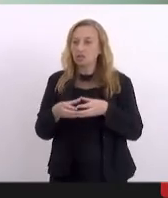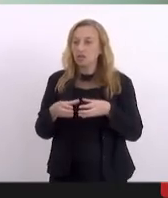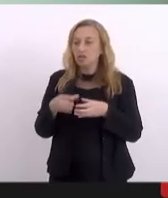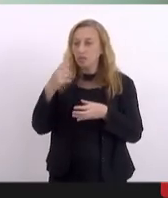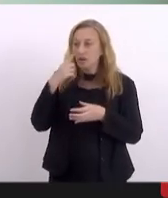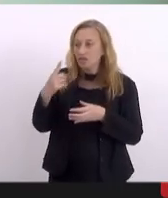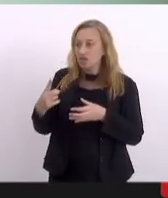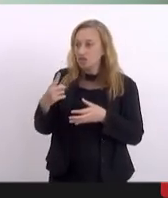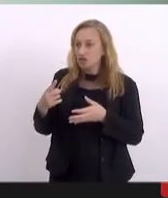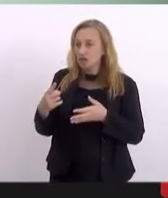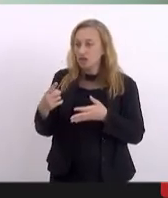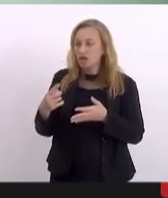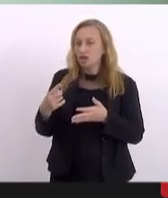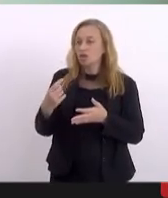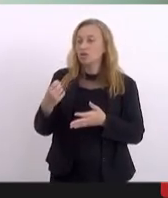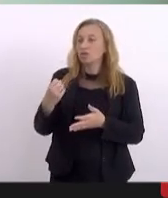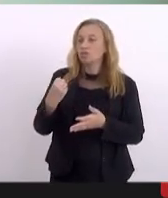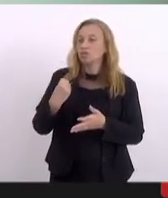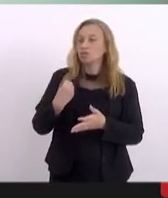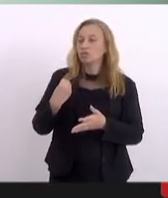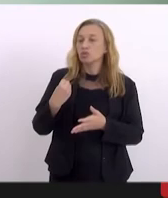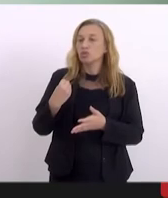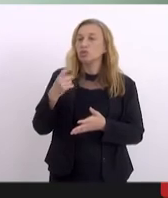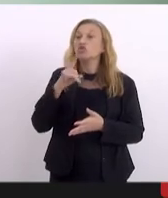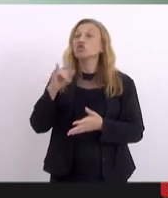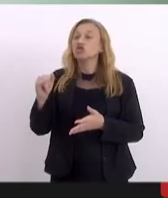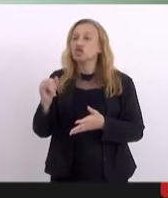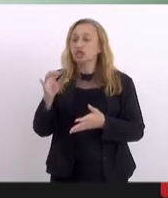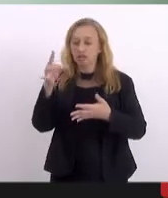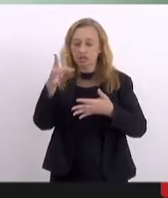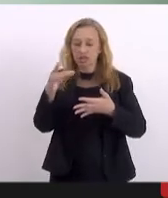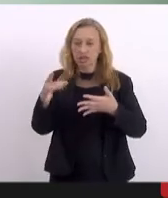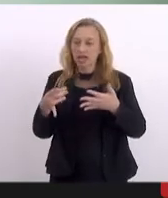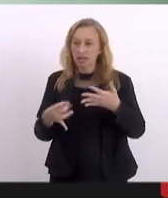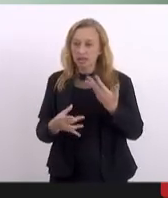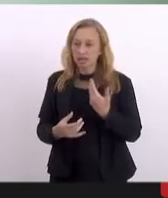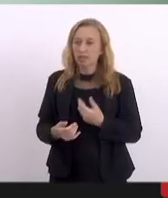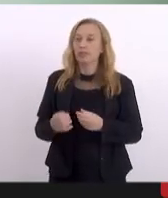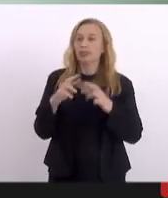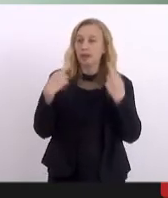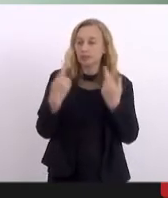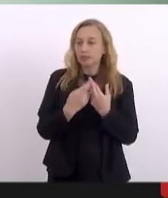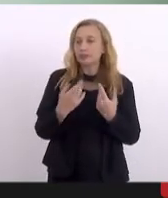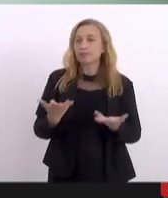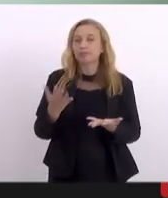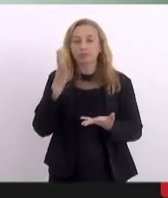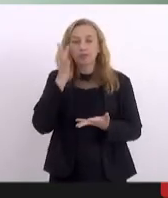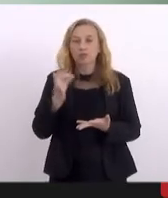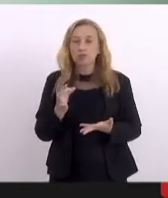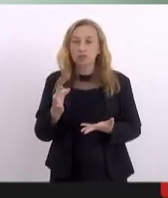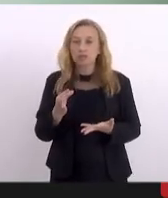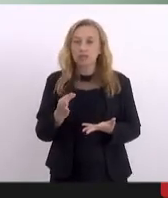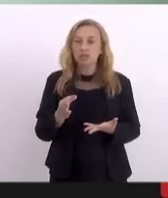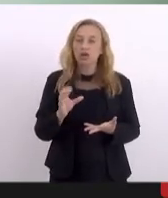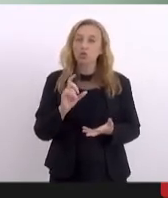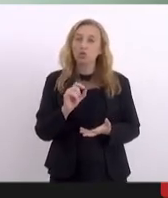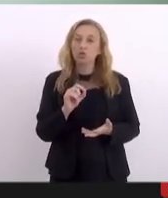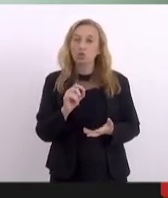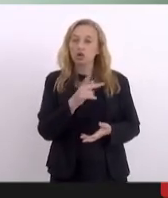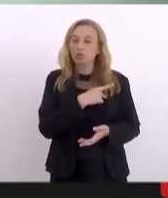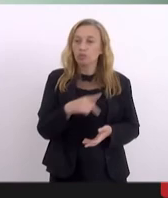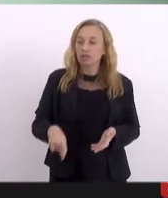calendário das audiências. Nós vamos, não sei qual vai ser a postura do presidente,